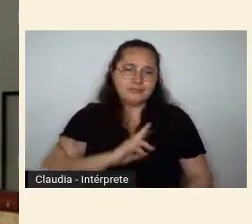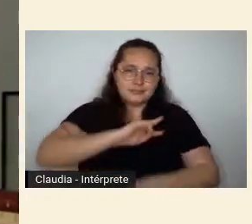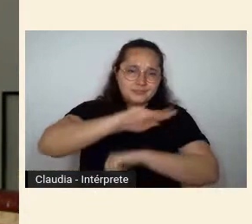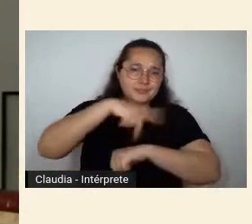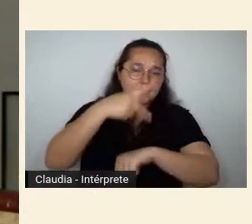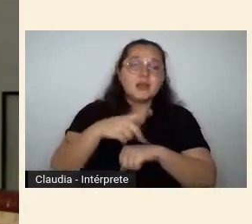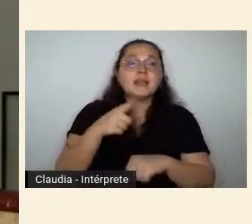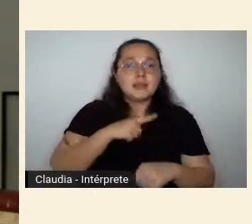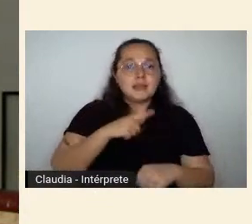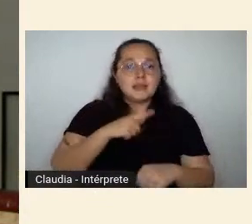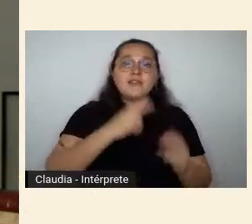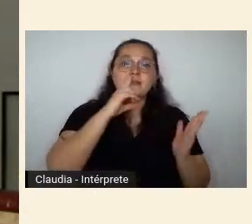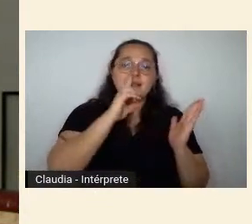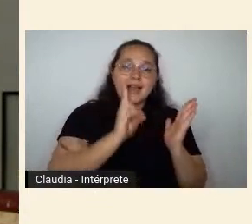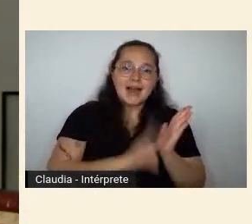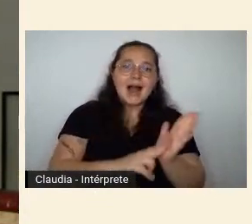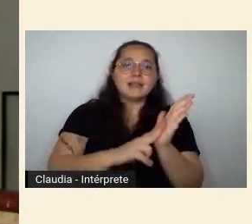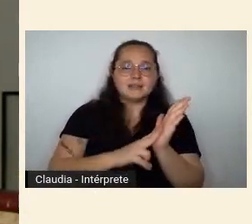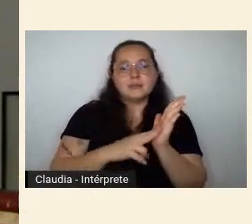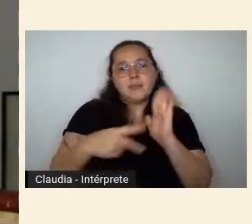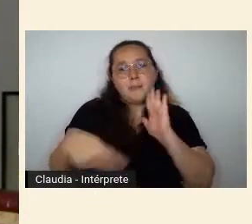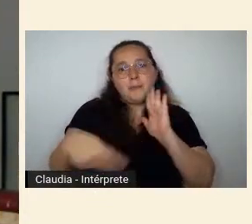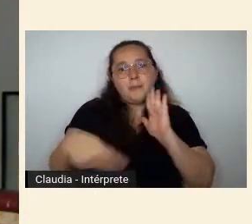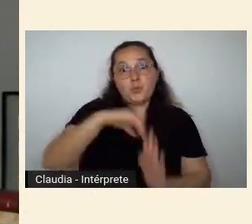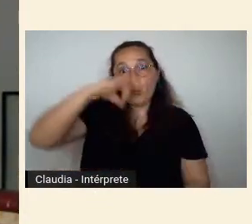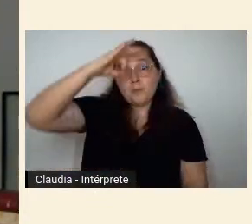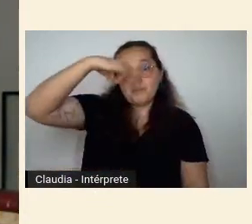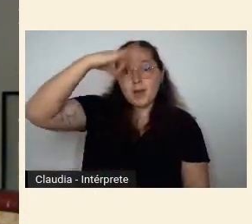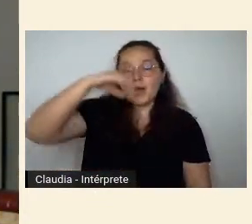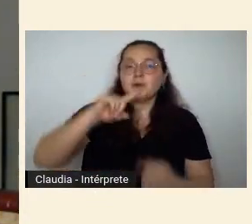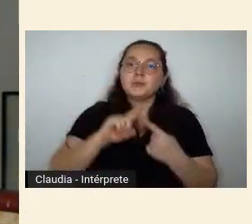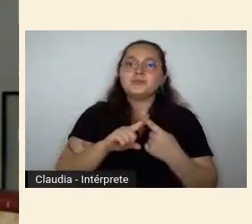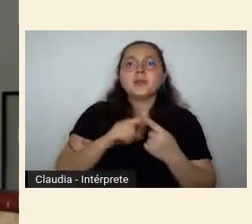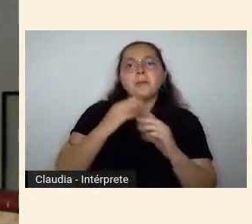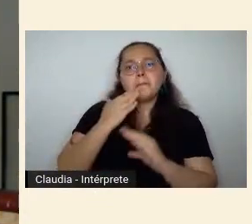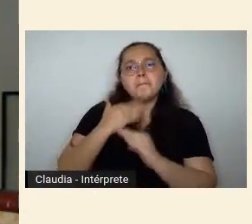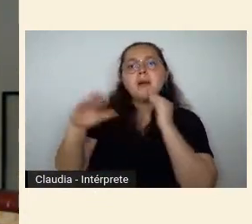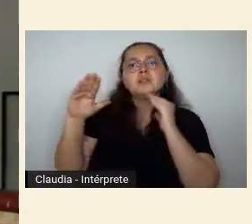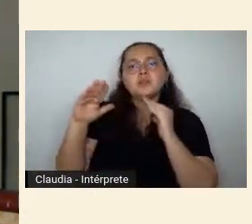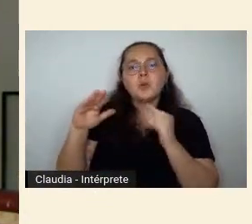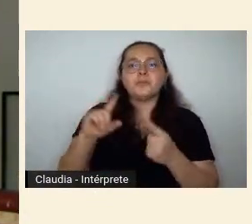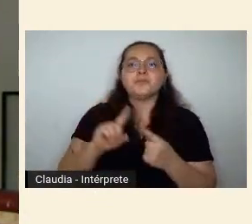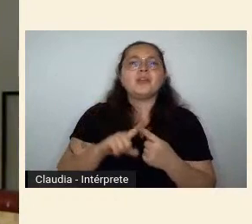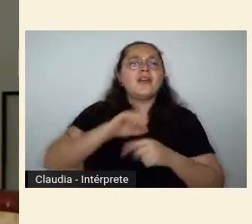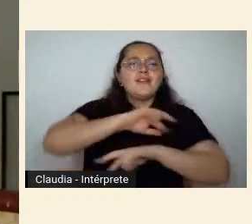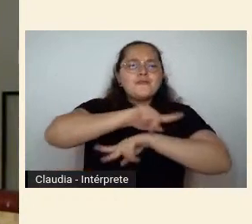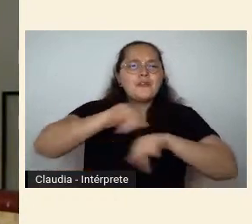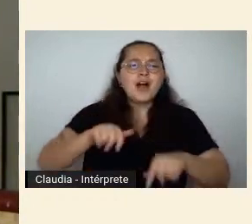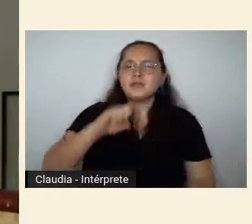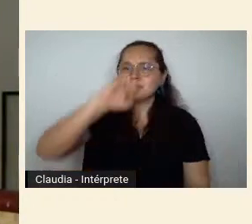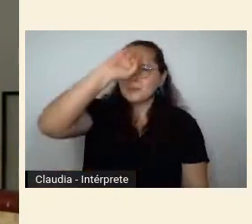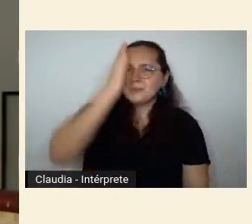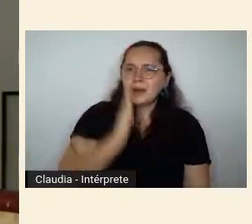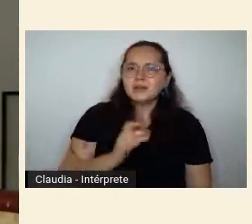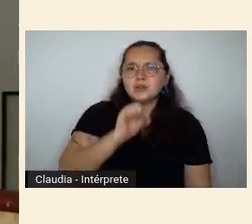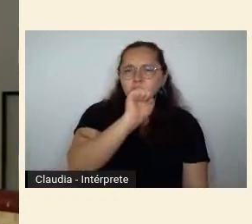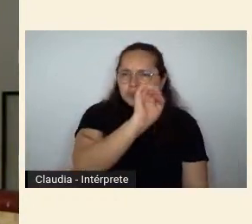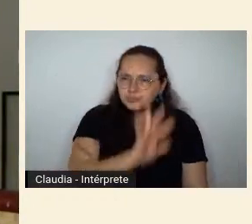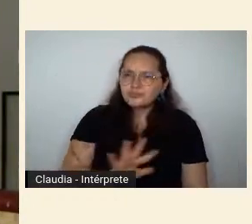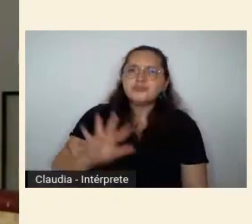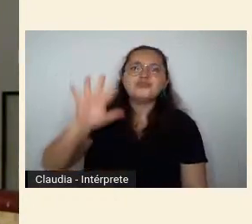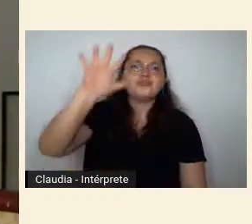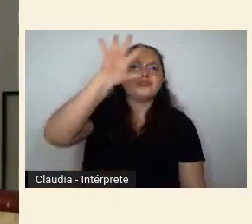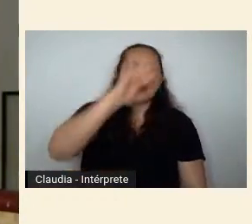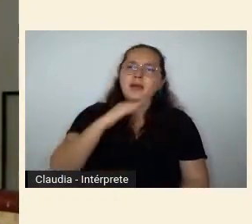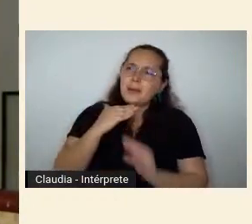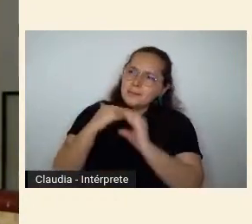de Mário de Andrade para escritores vou dar só alguns exemplos do Rio Grande do Norte de Cataguase do Rio de Janeiro de Pernambuco de Minas Gerais há